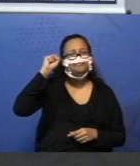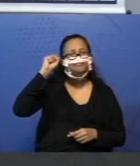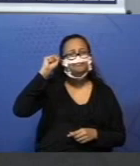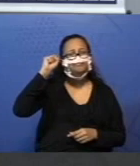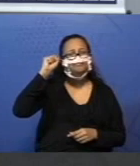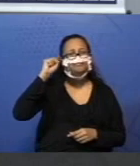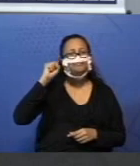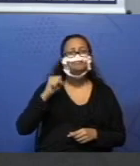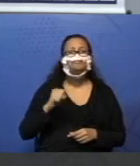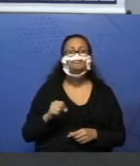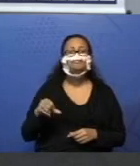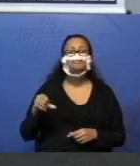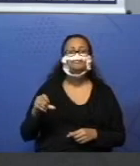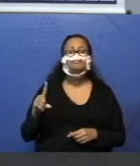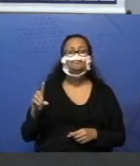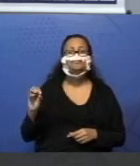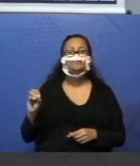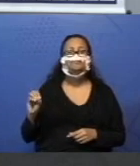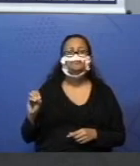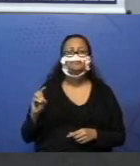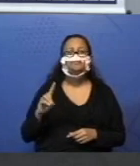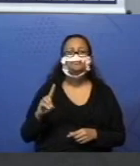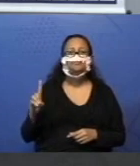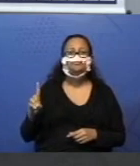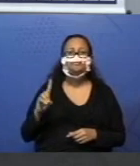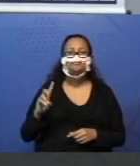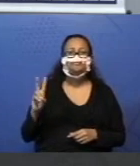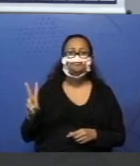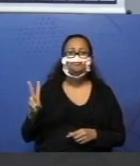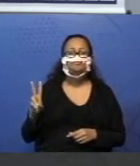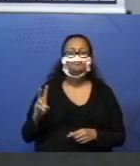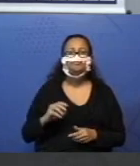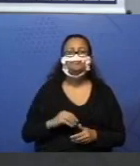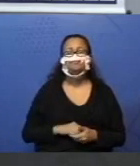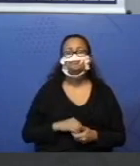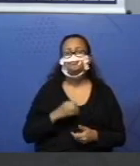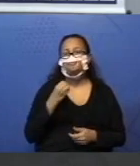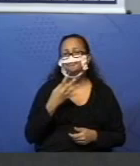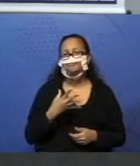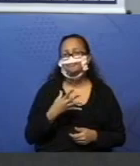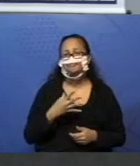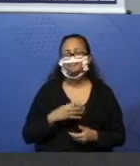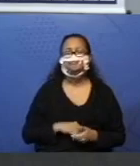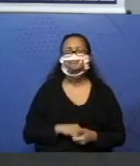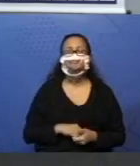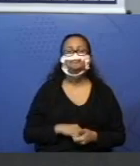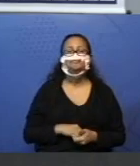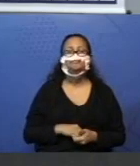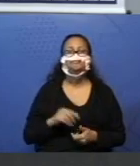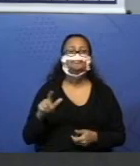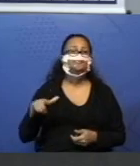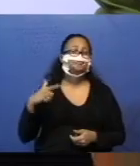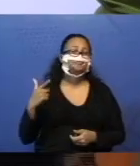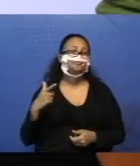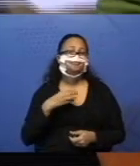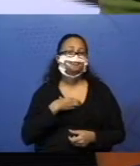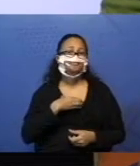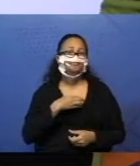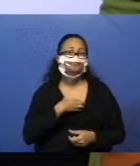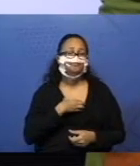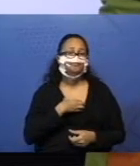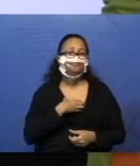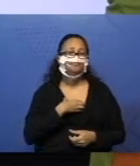8, 9, 10, 11, 12. Muito bem. Outra maneira agora. Já pensaram?